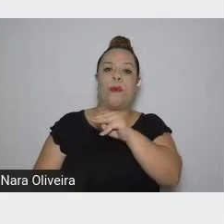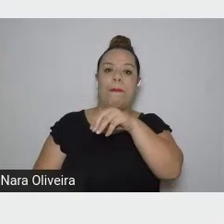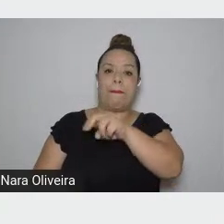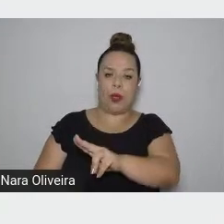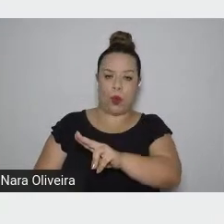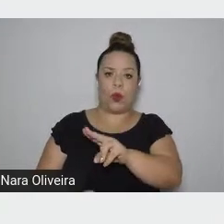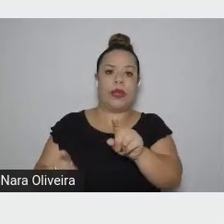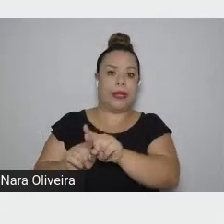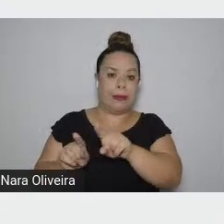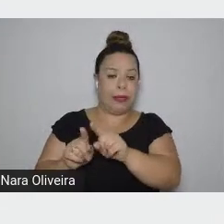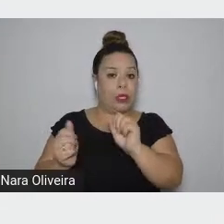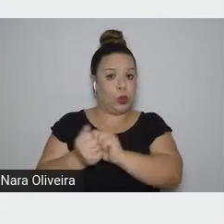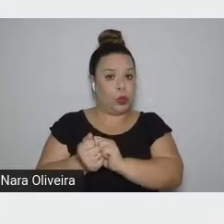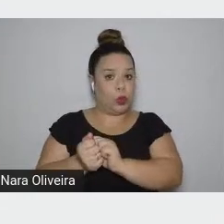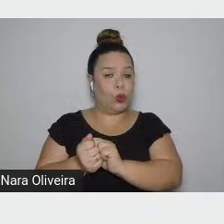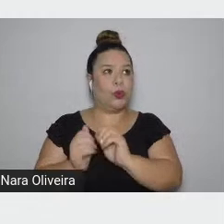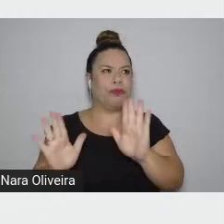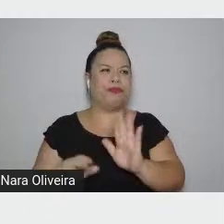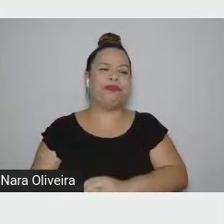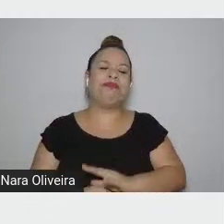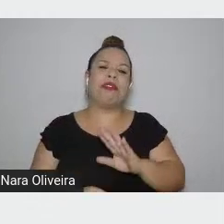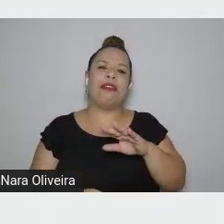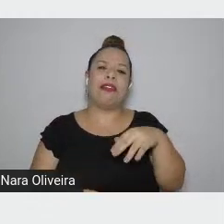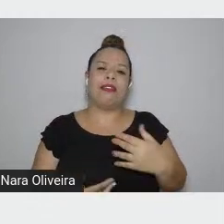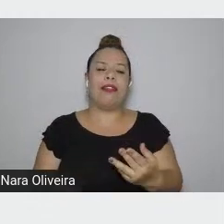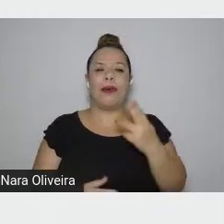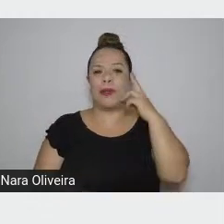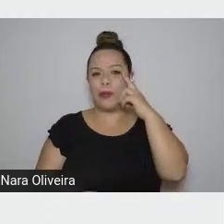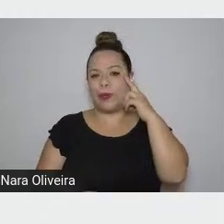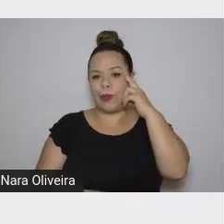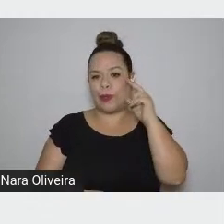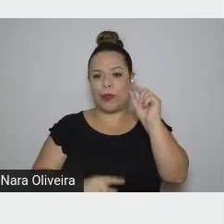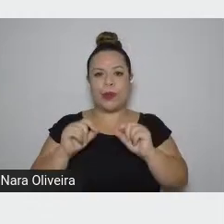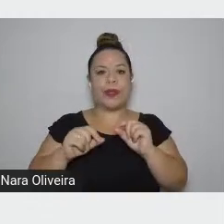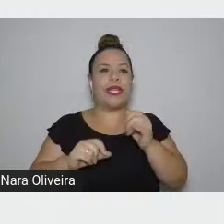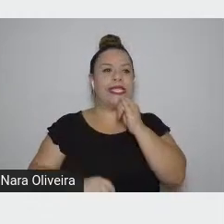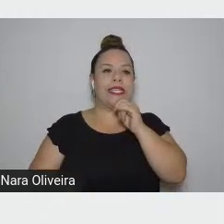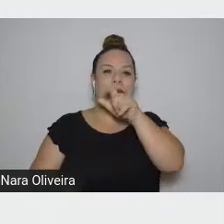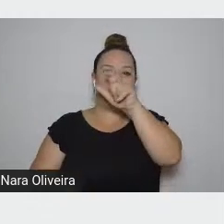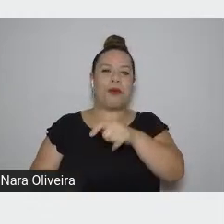O sonho de voar de Bartolomeu de Gusmão